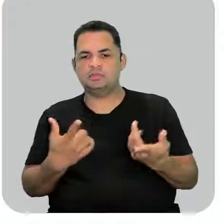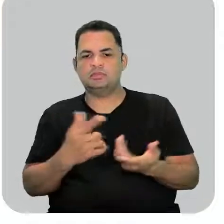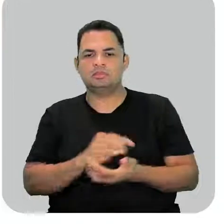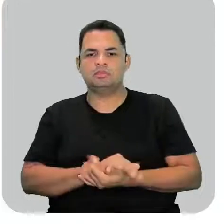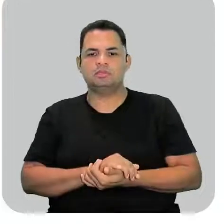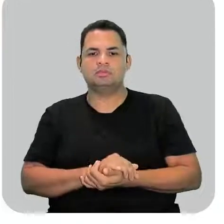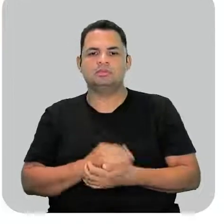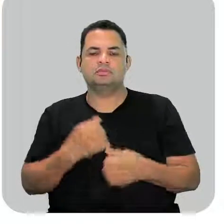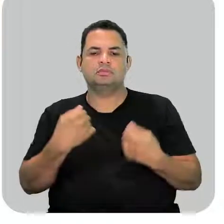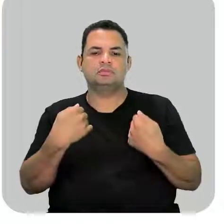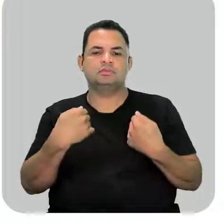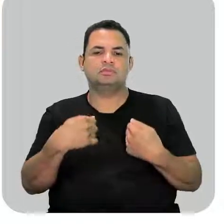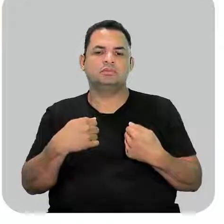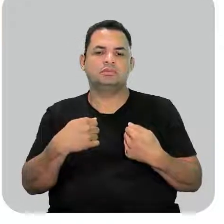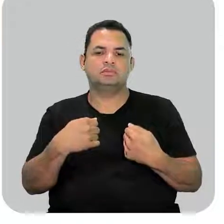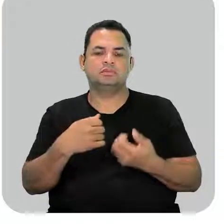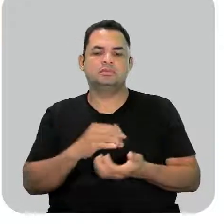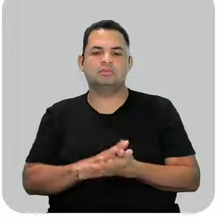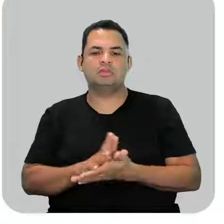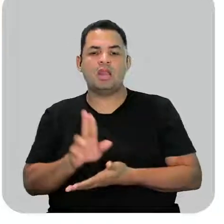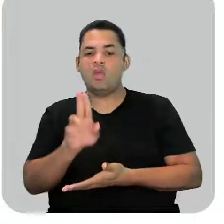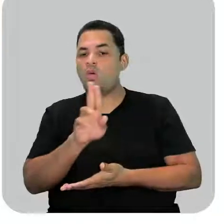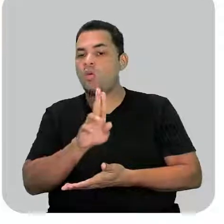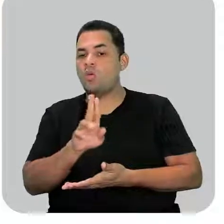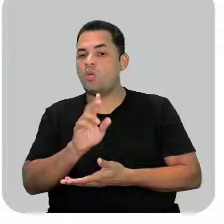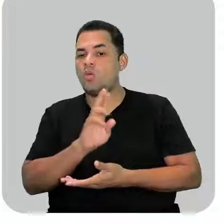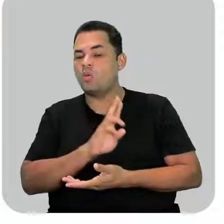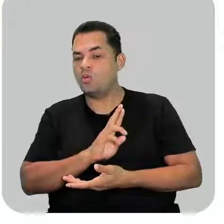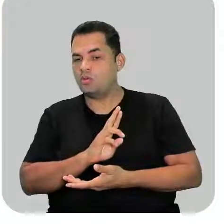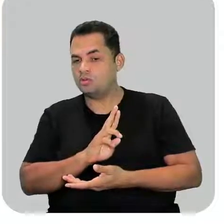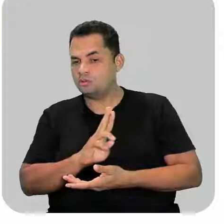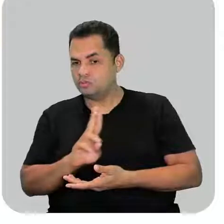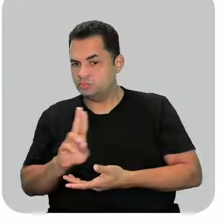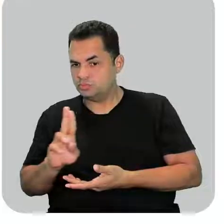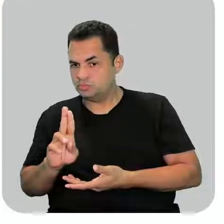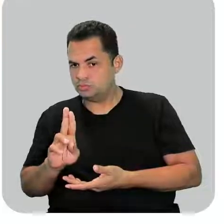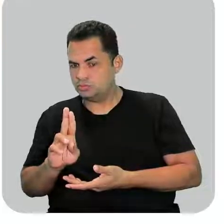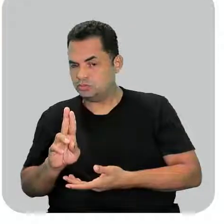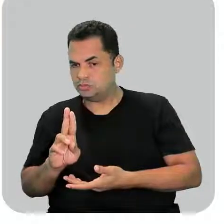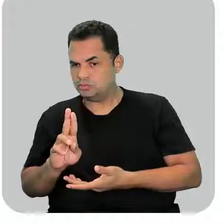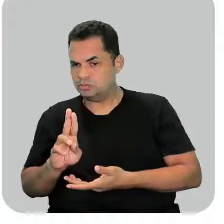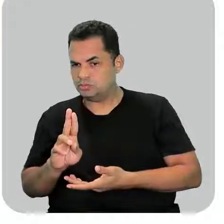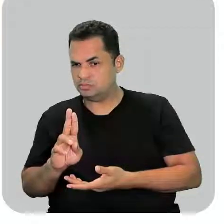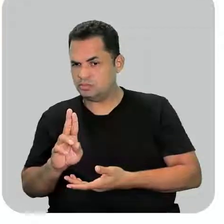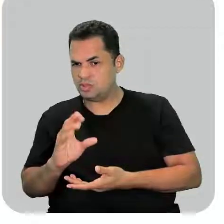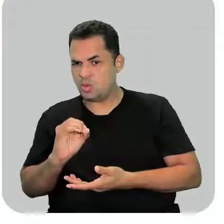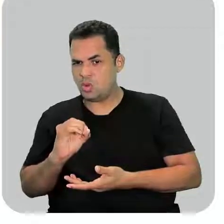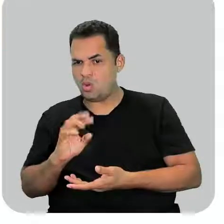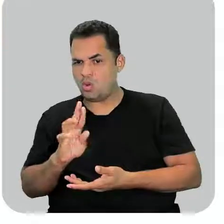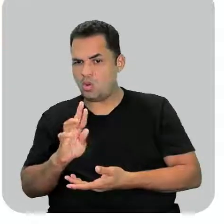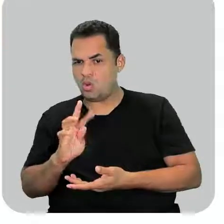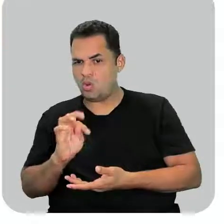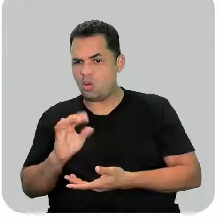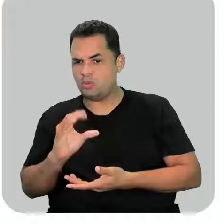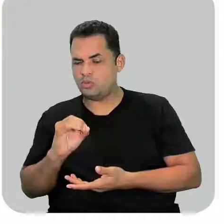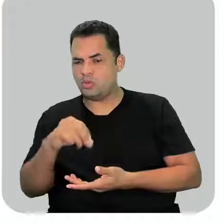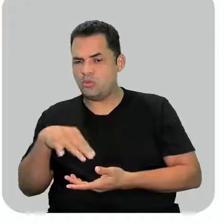sim eu vou precisar numerar ou utilizar a nomenclatura paraortometa.